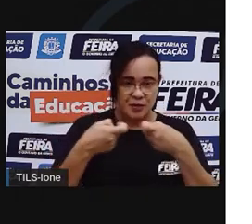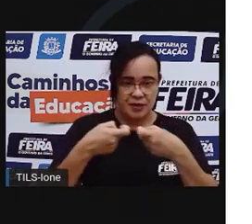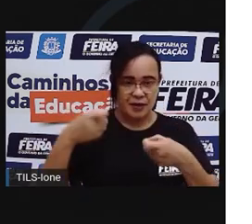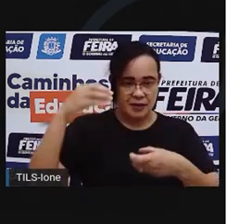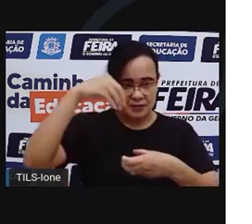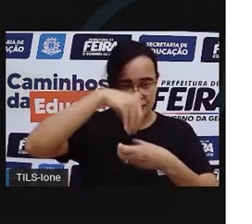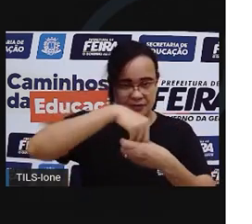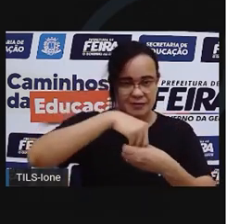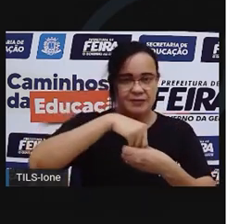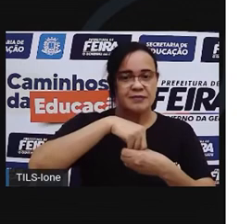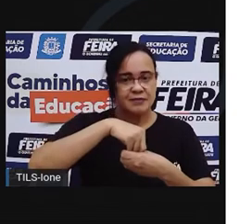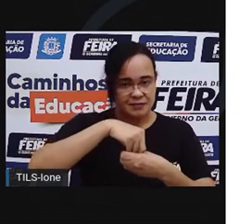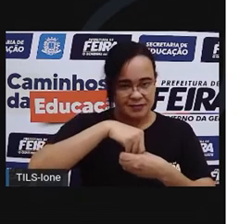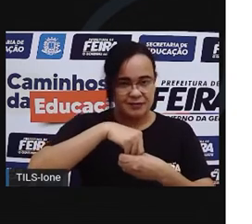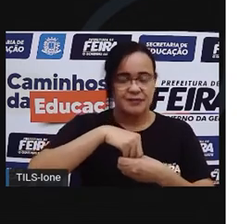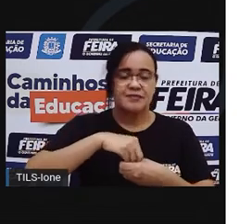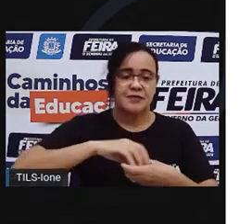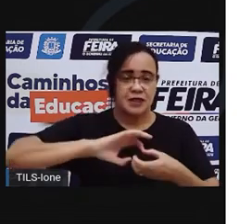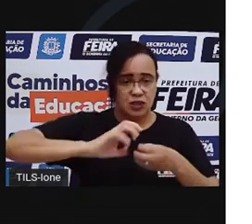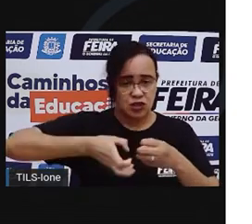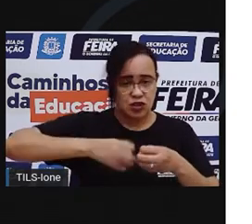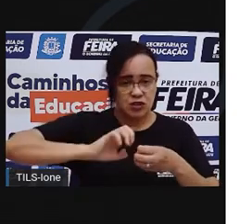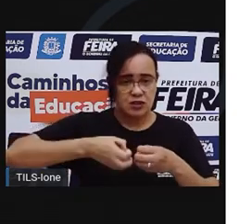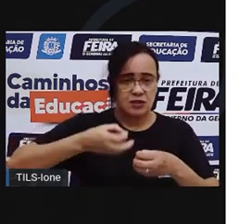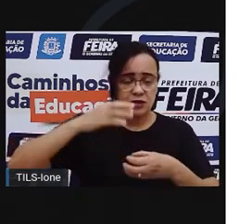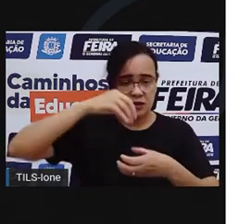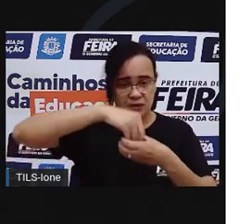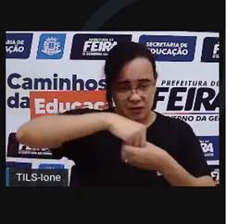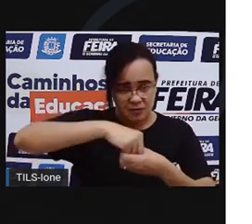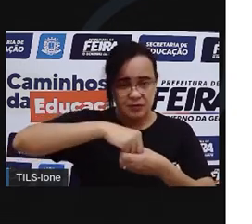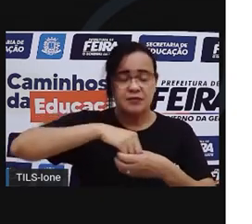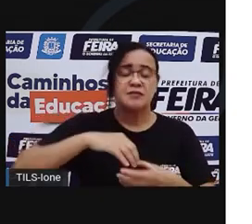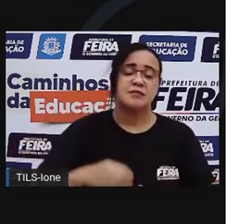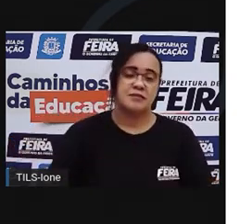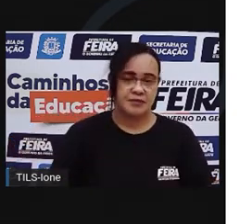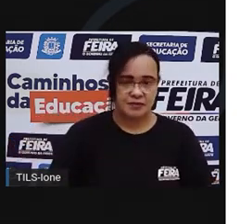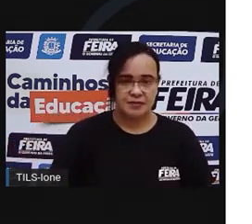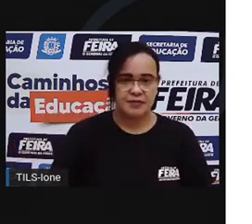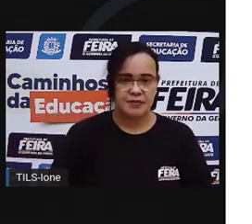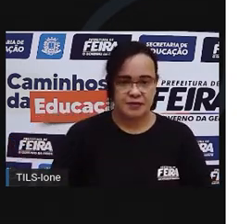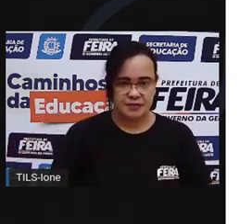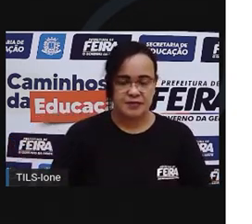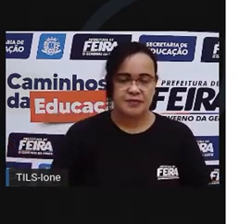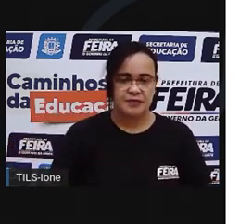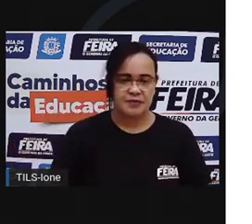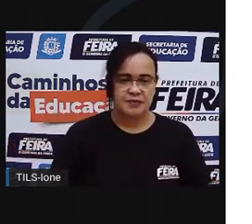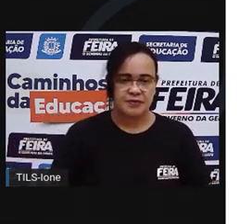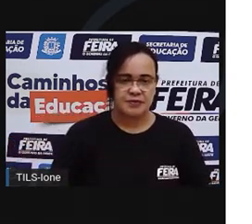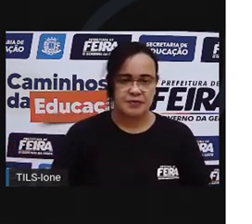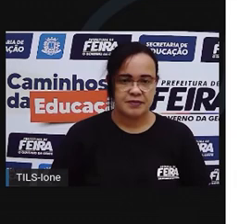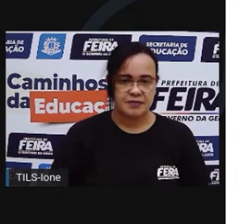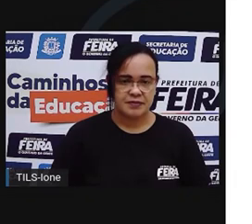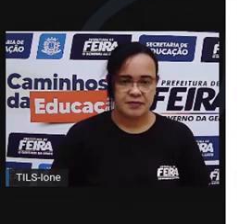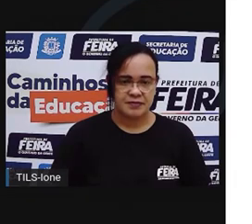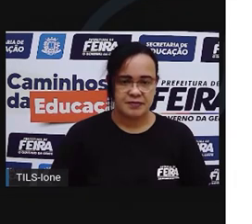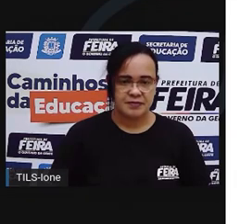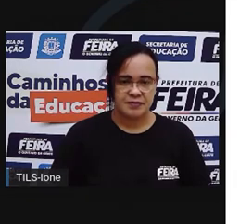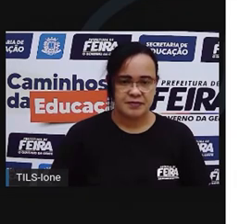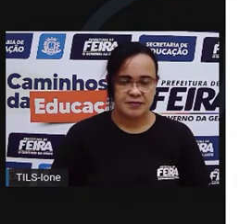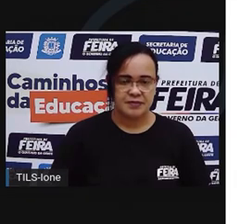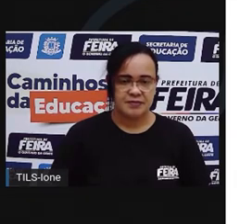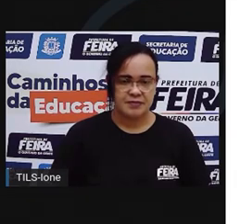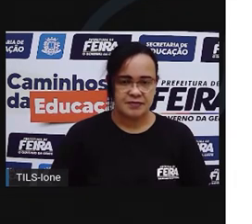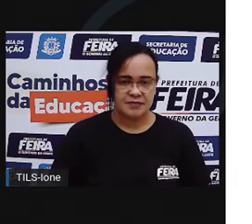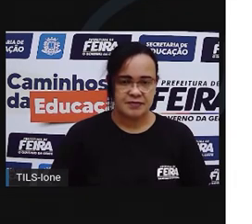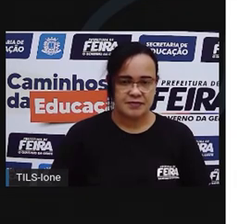E aí, a gente gira e papar a meia. Passa por cima. Só fazer um movimento com mão de